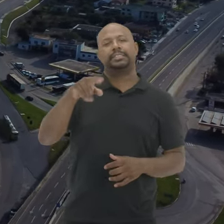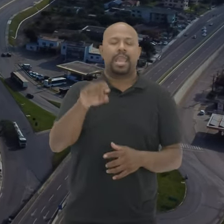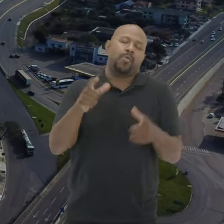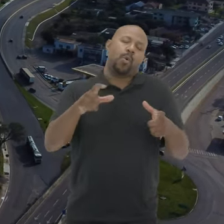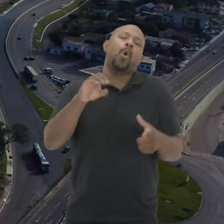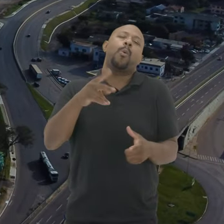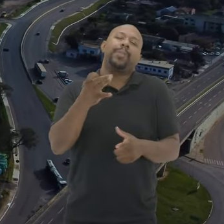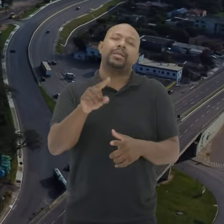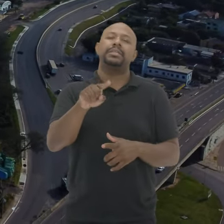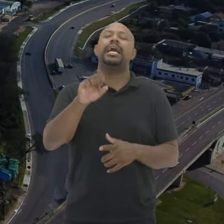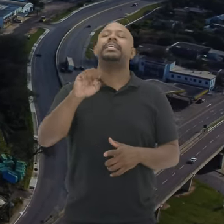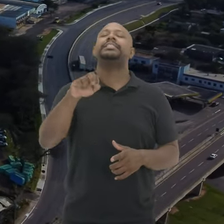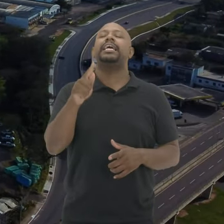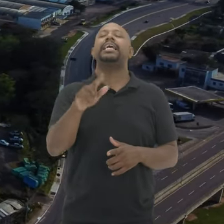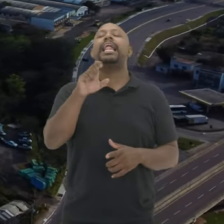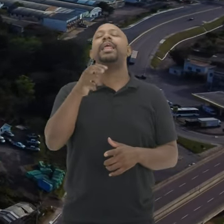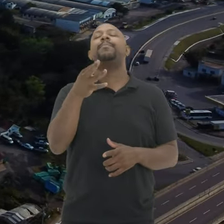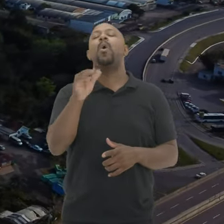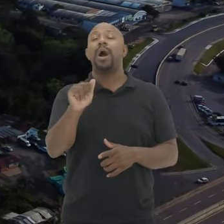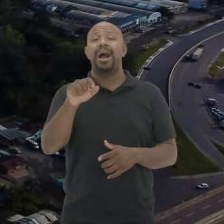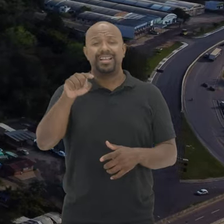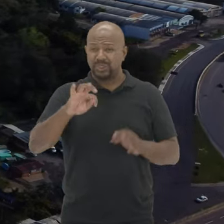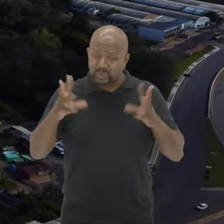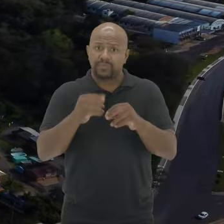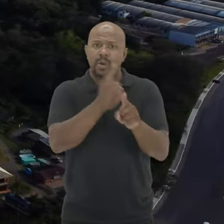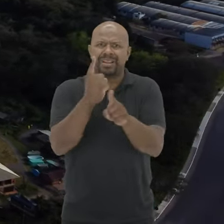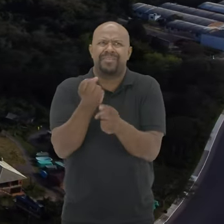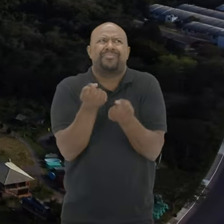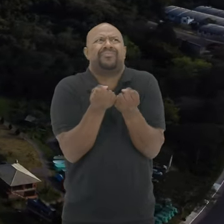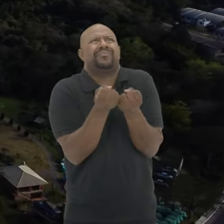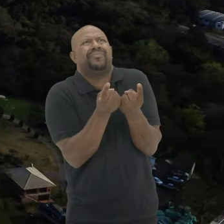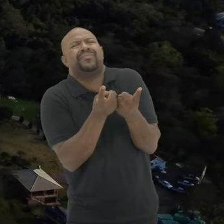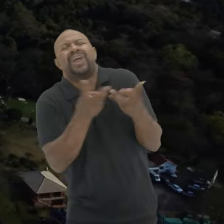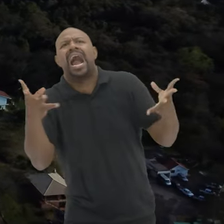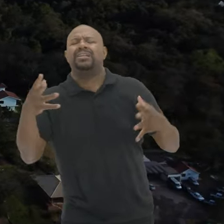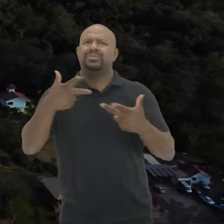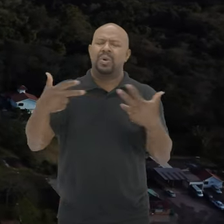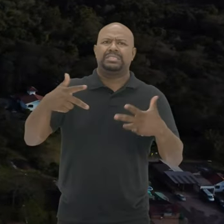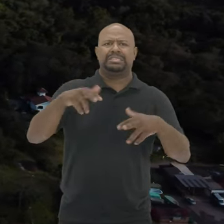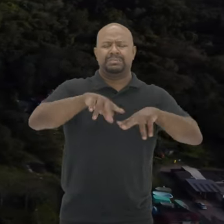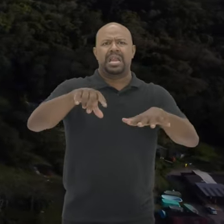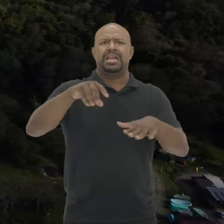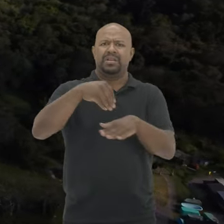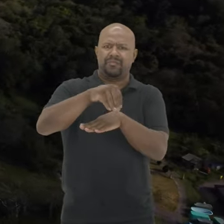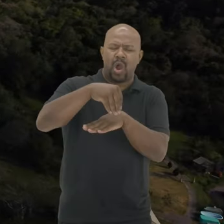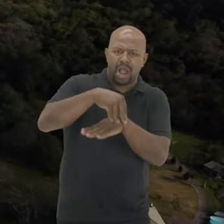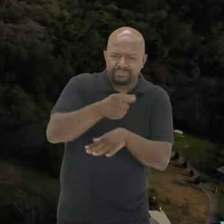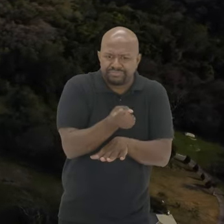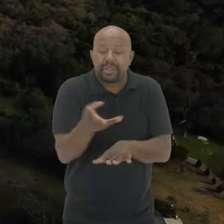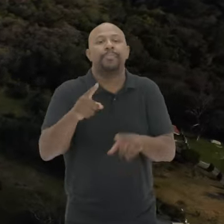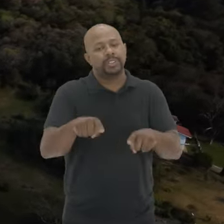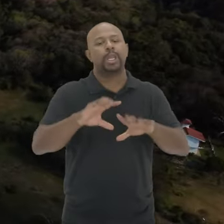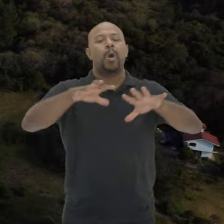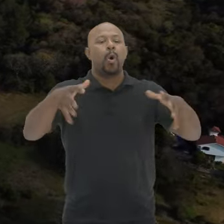Lemoa Que é na verdade Um complexo da Sanga da Lemoa Nessa região toda Aqui foi encontrado Vários outros fósseis Por isso que é o Complexo da